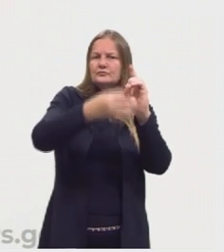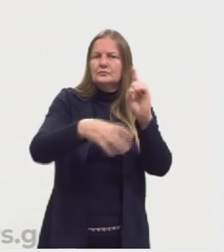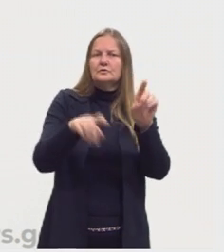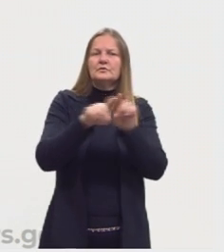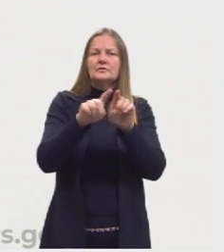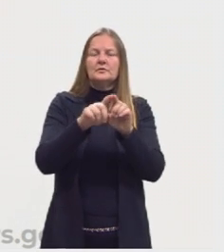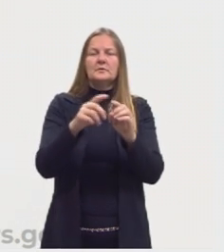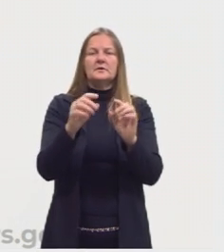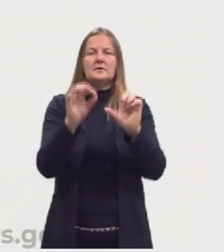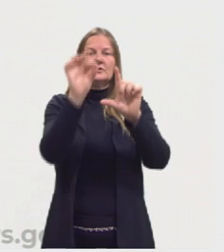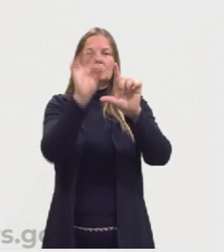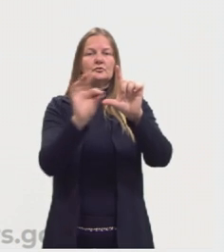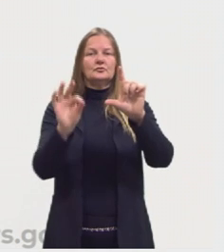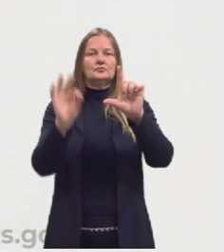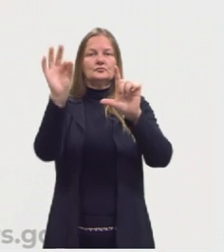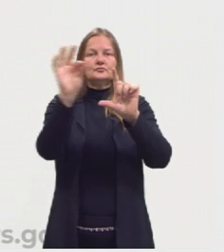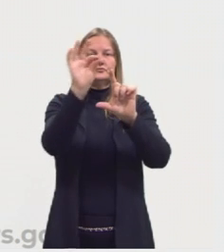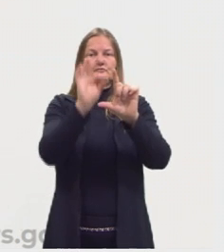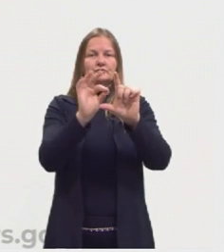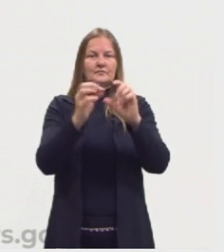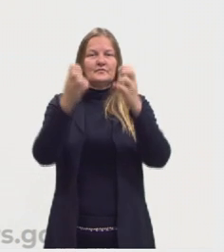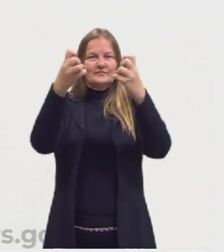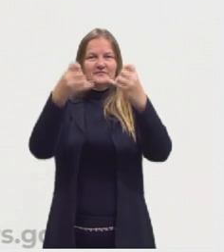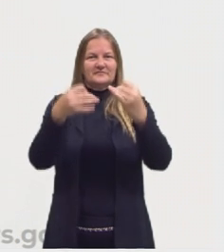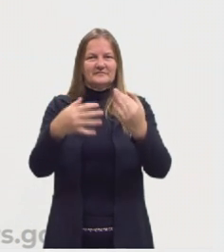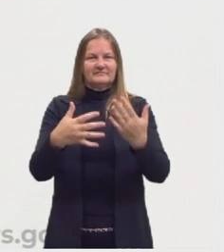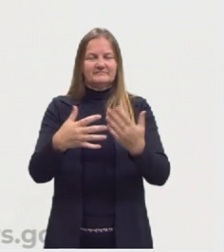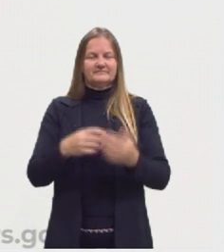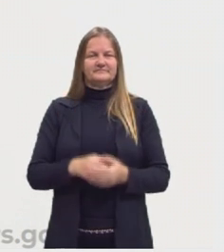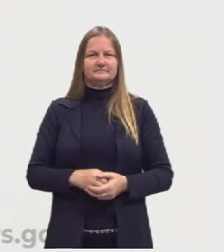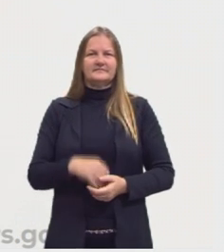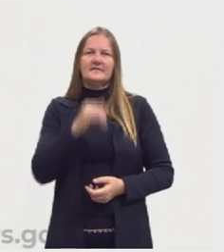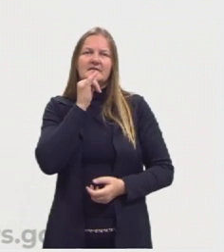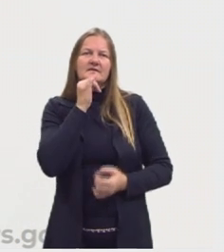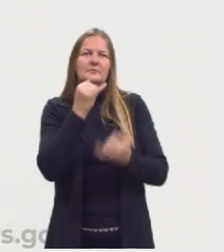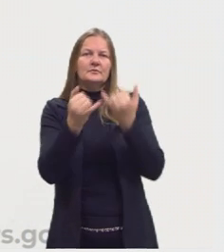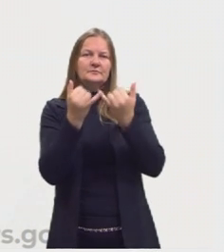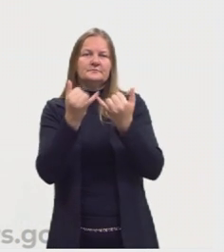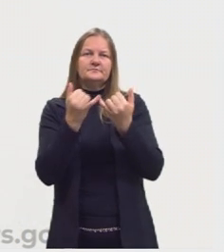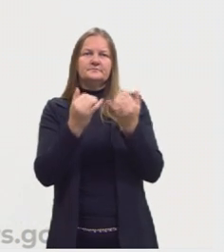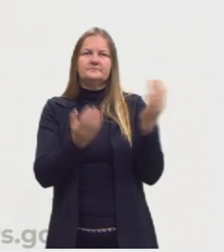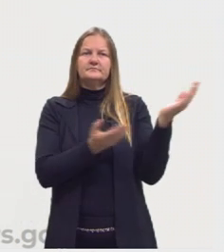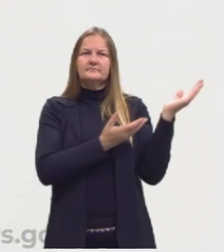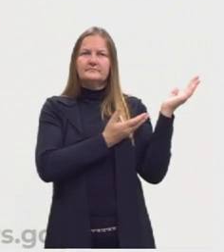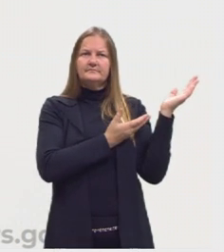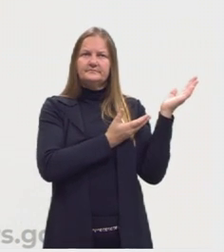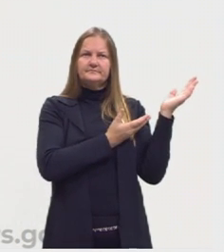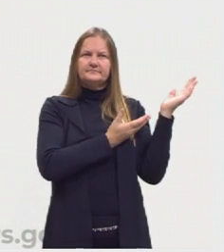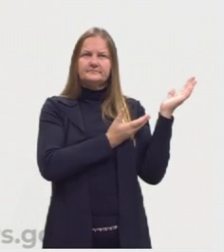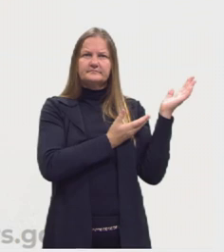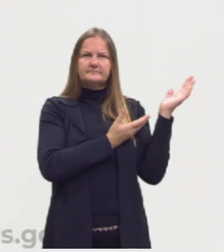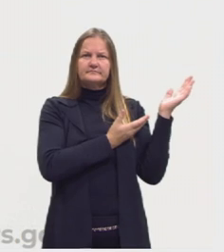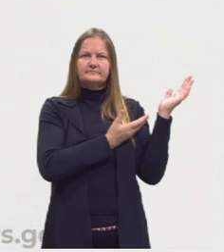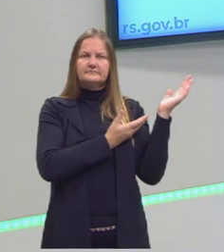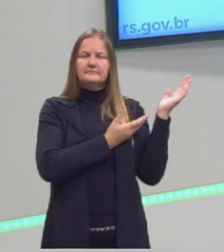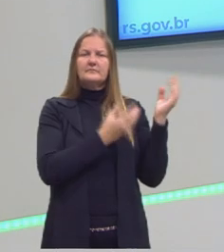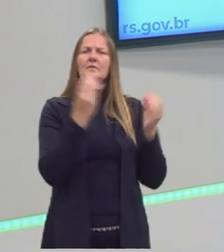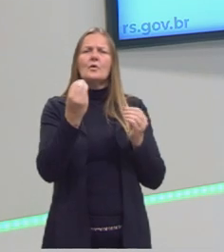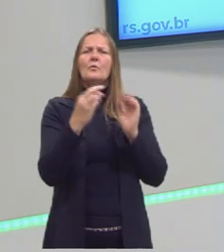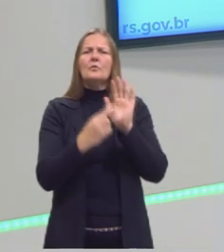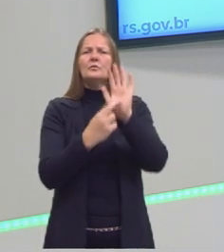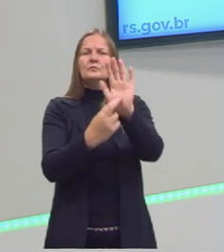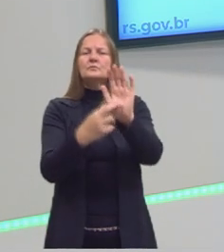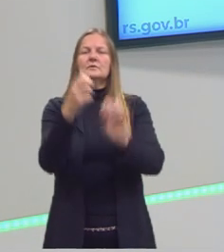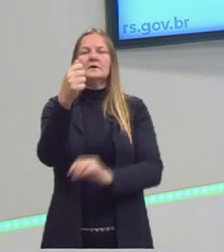diagrama de Venn. Então, vamos ver alguns exemplos, né? Como eu tenho a representação aqui desse conjunto A,